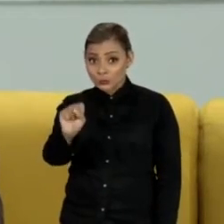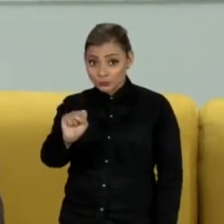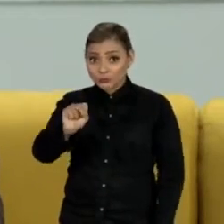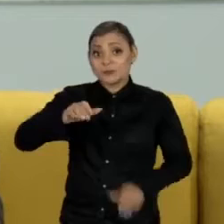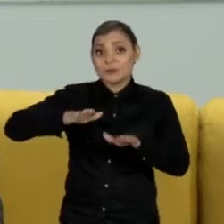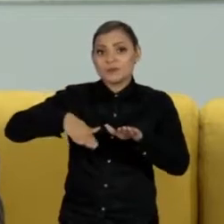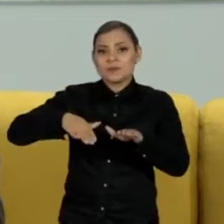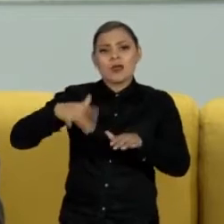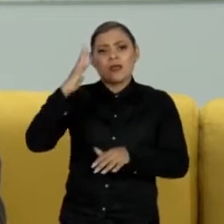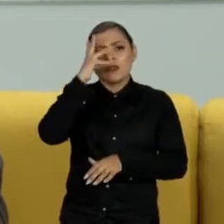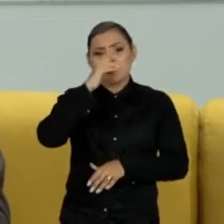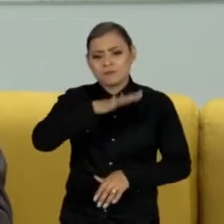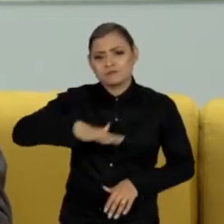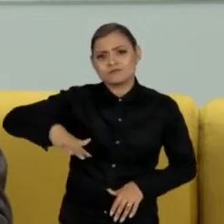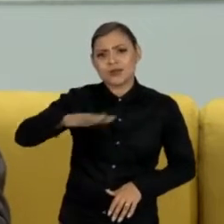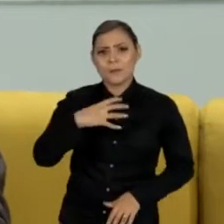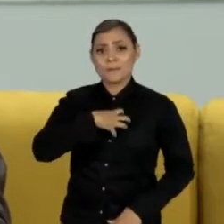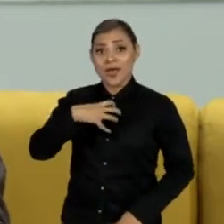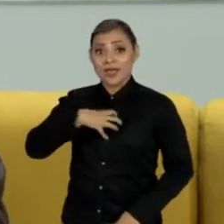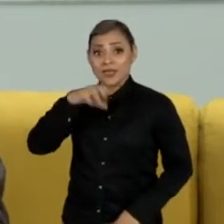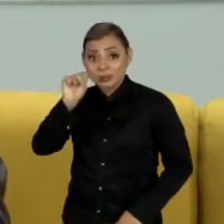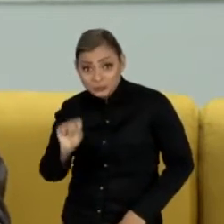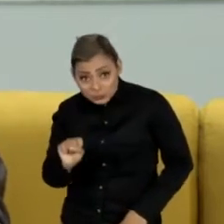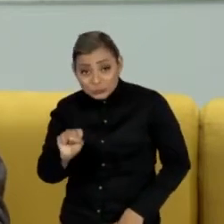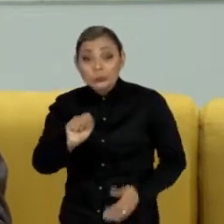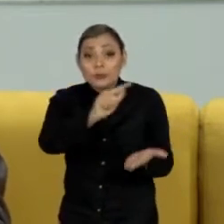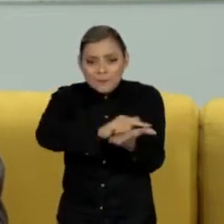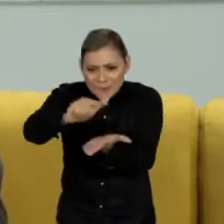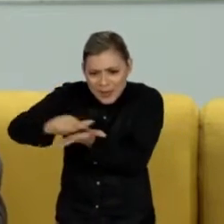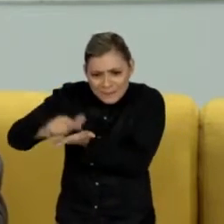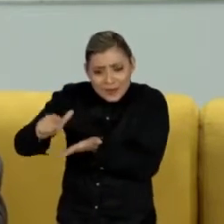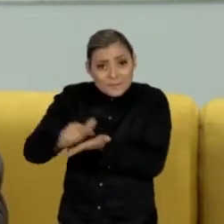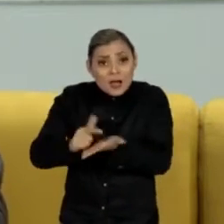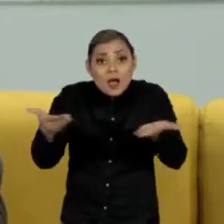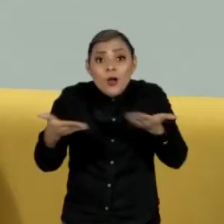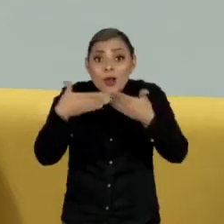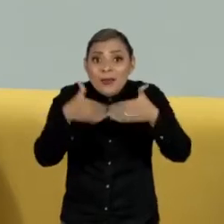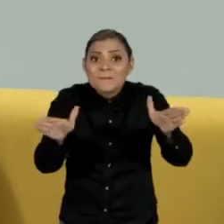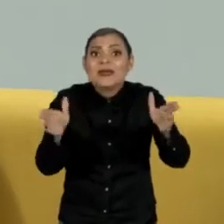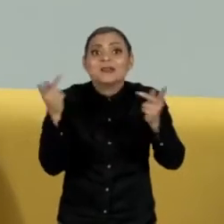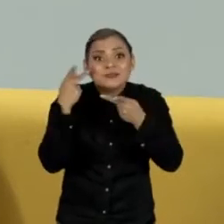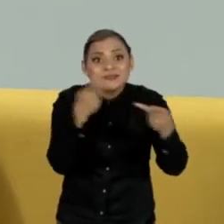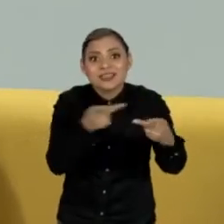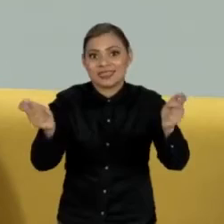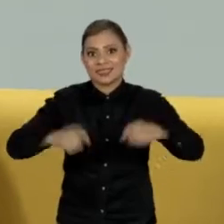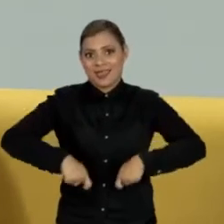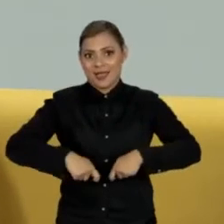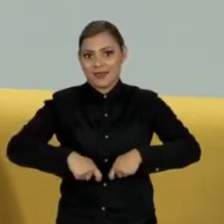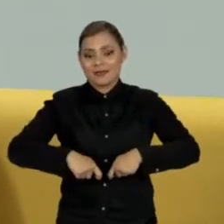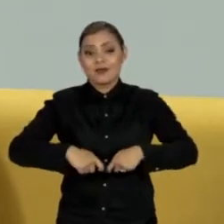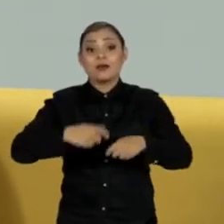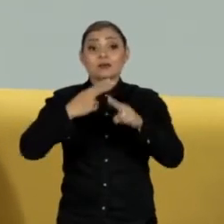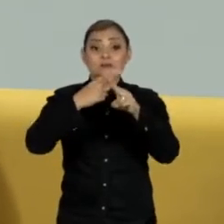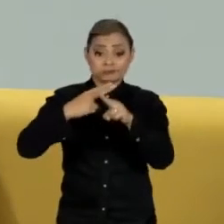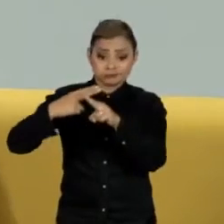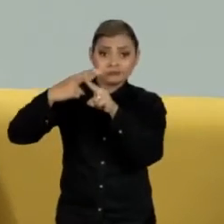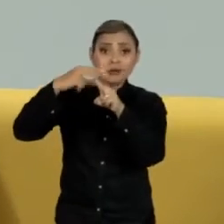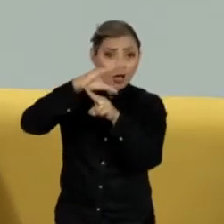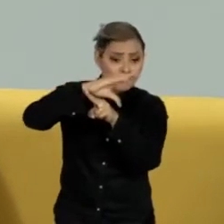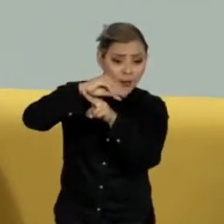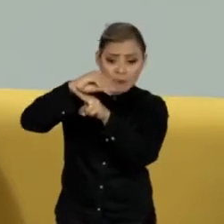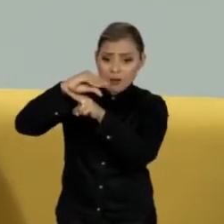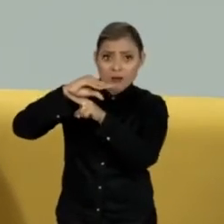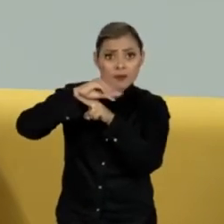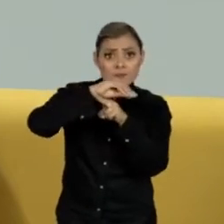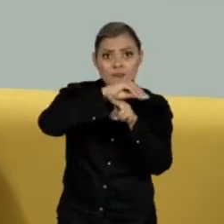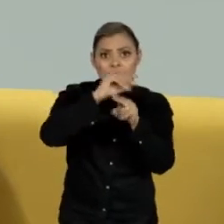à visitação depois de passar por uma operação de limpeza para retirar o óleo que chegou até lá. Uma nova imagem de satélite aponta